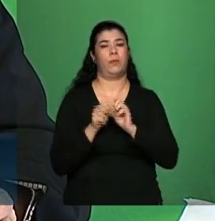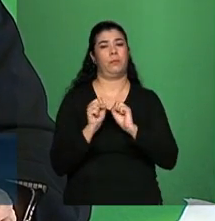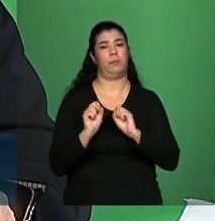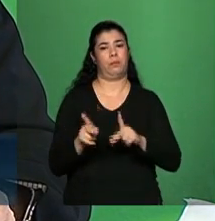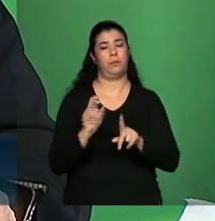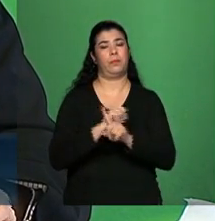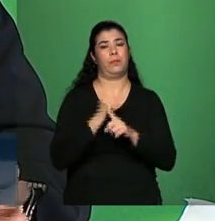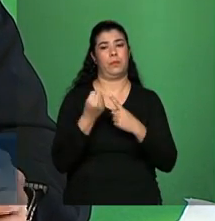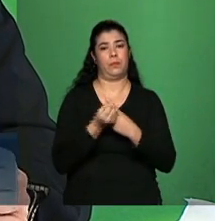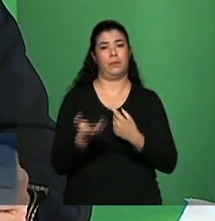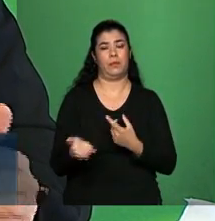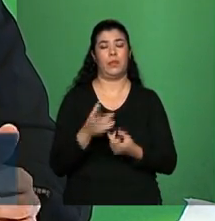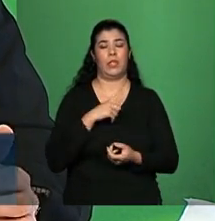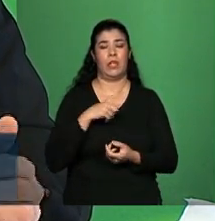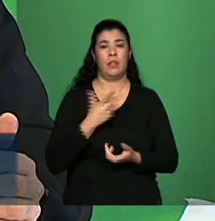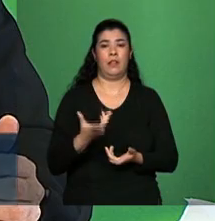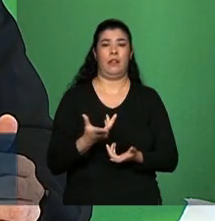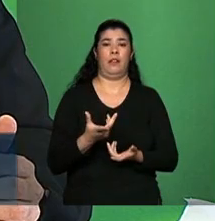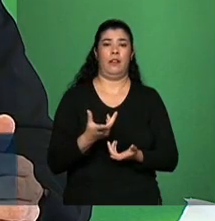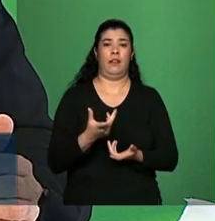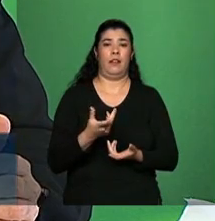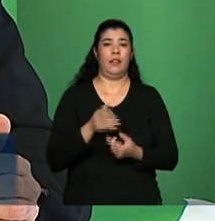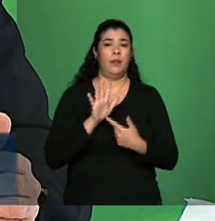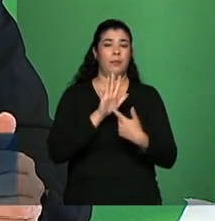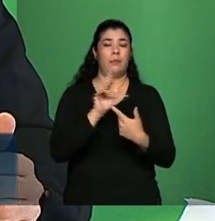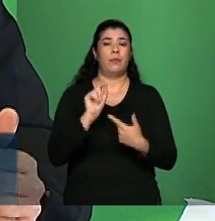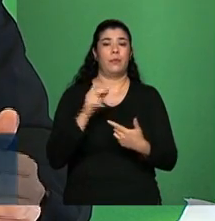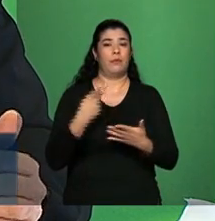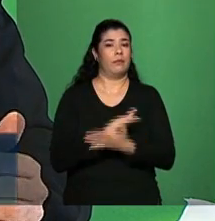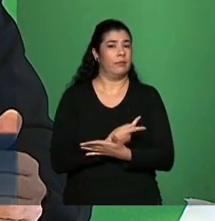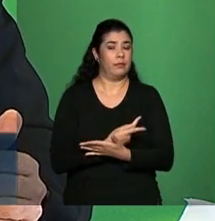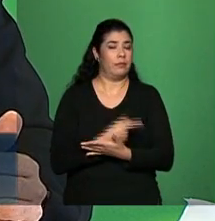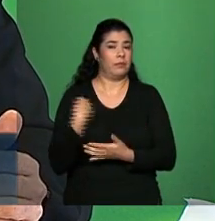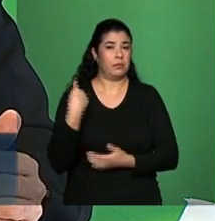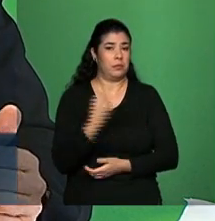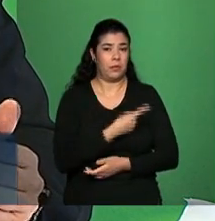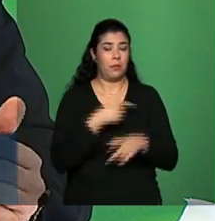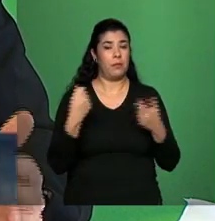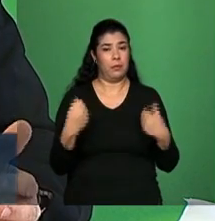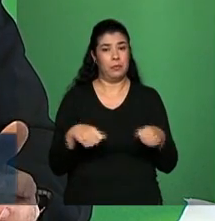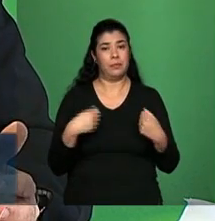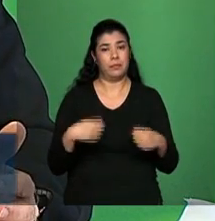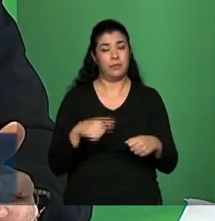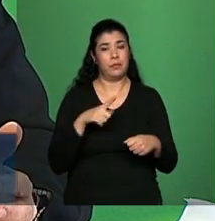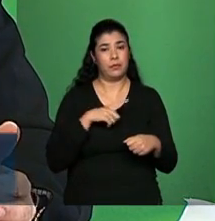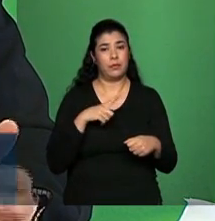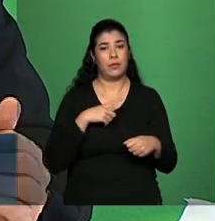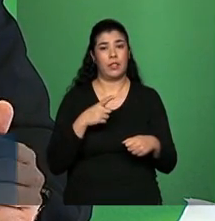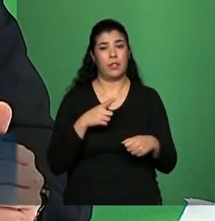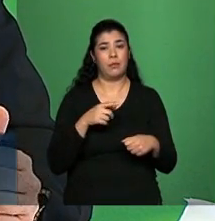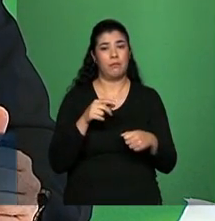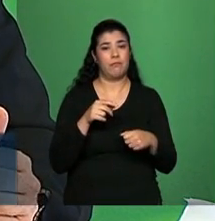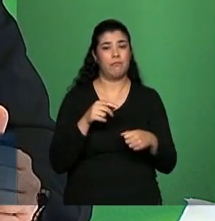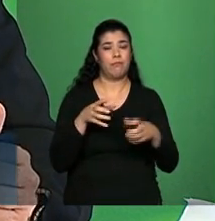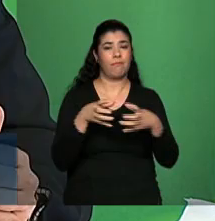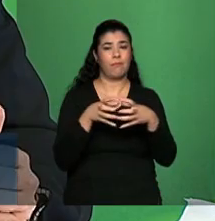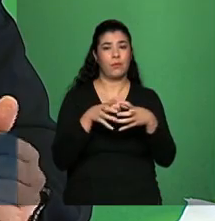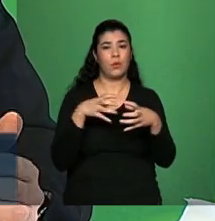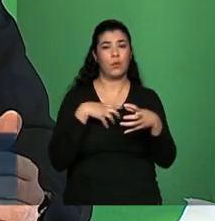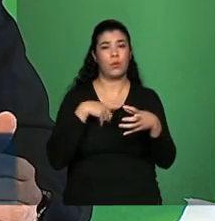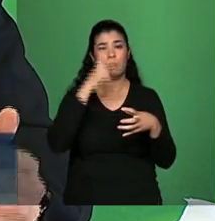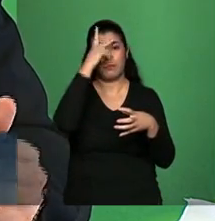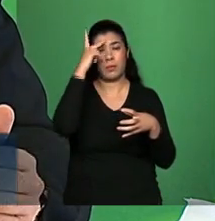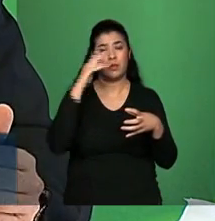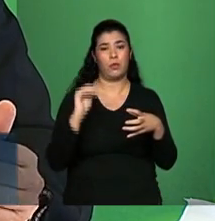Social. Então, ela reflete também o fato que nós temos mais pessoas com